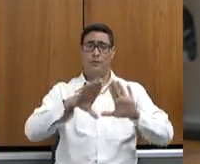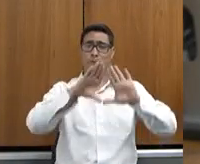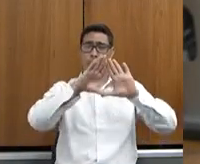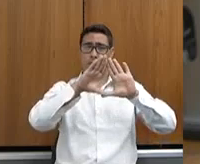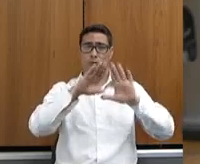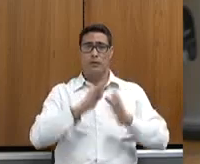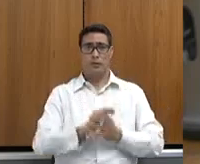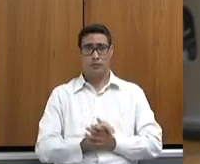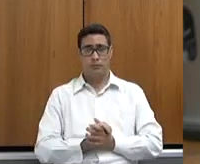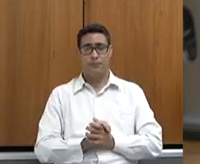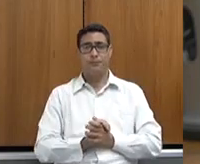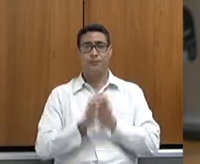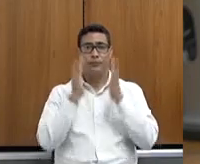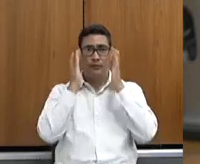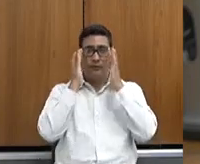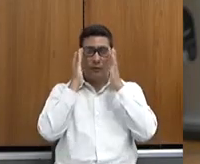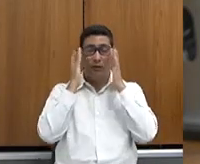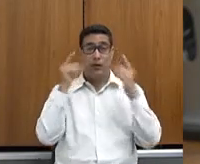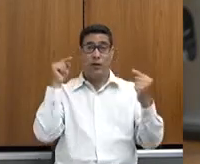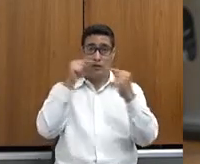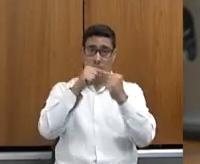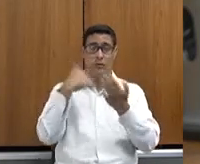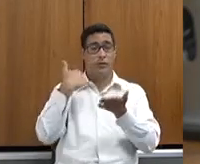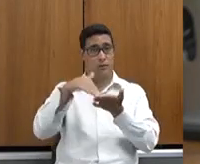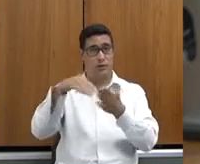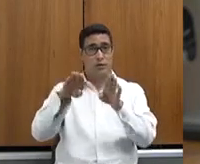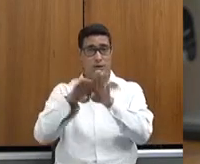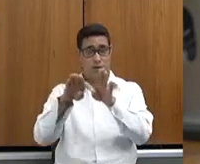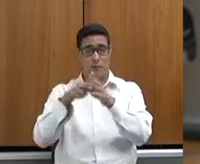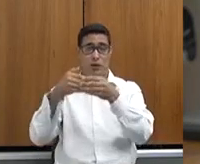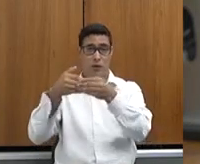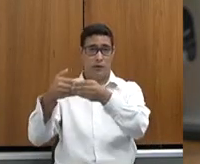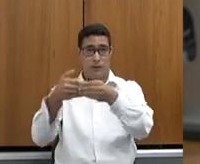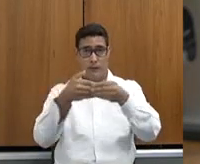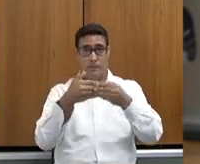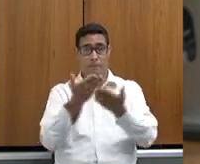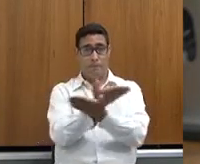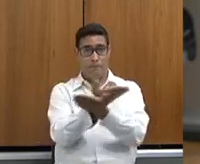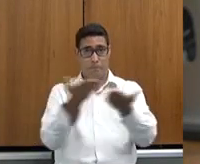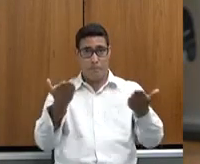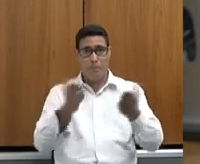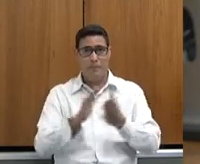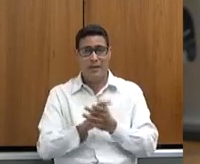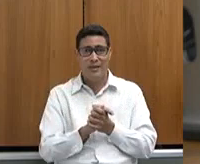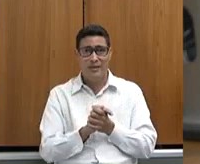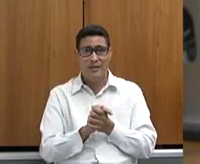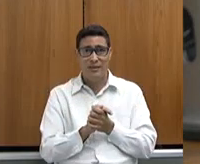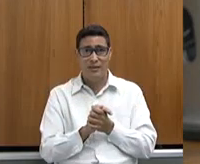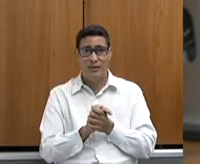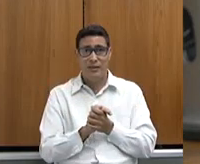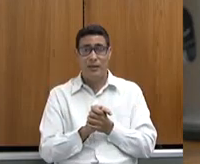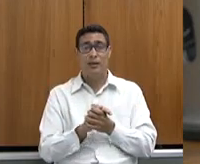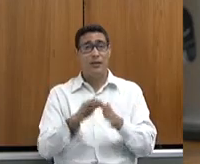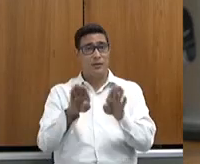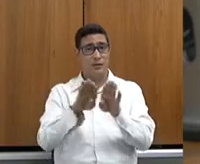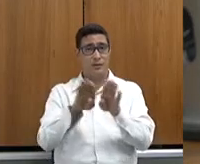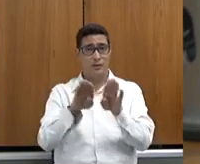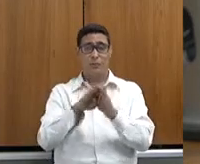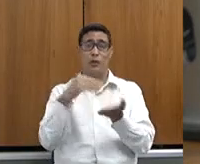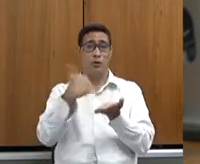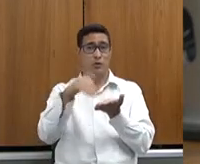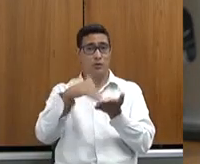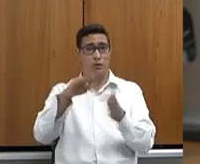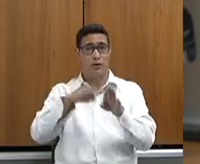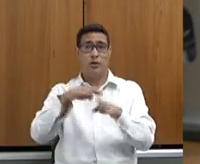comissão. Cumprimentar nosso secretário, Stávez Almeida, na sua pessoa, cumprimentar todos os parceiros da Secretaria da